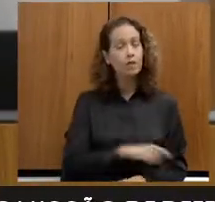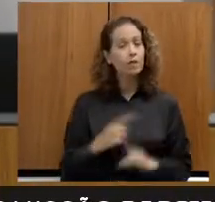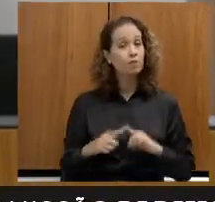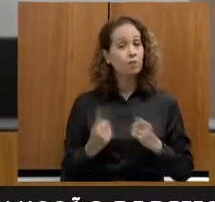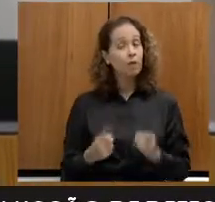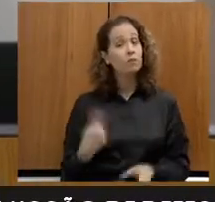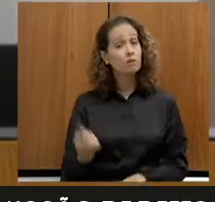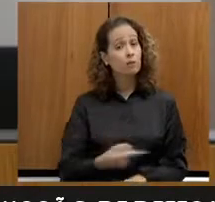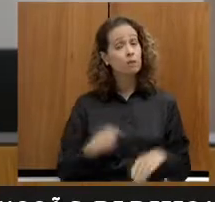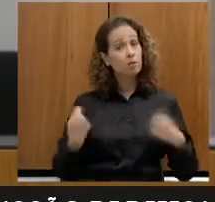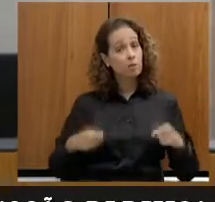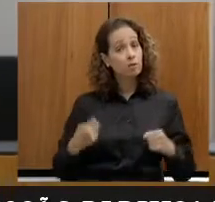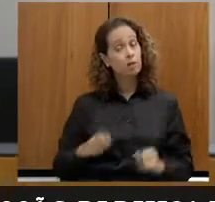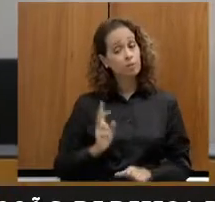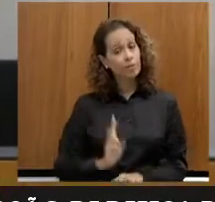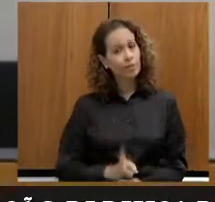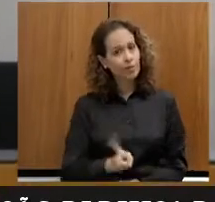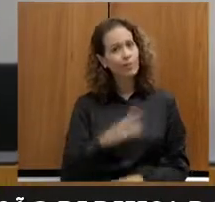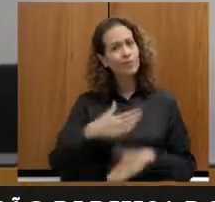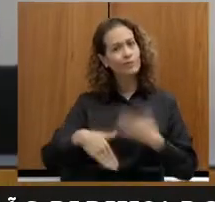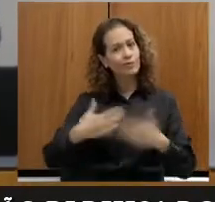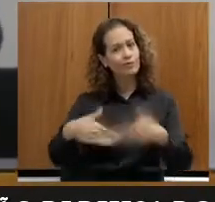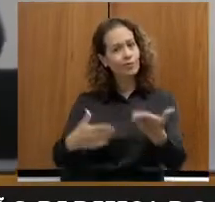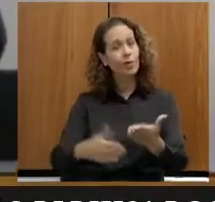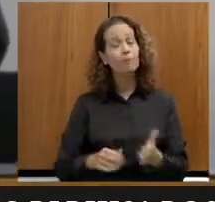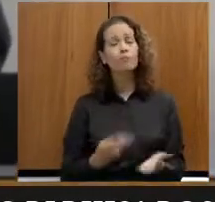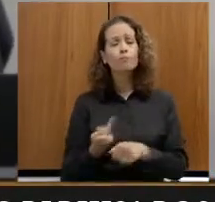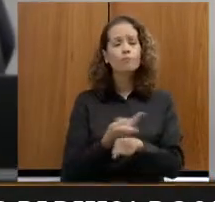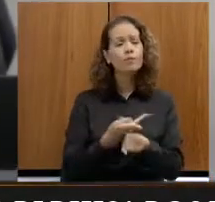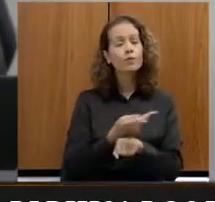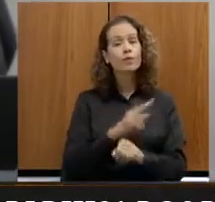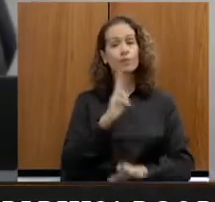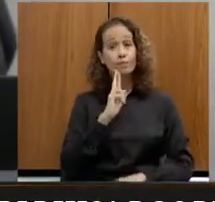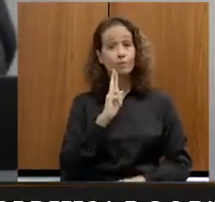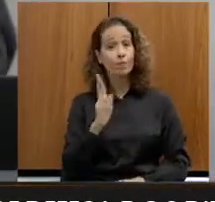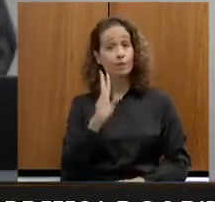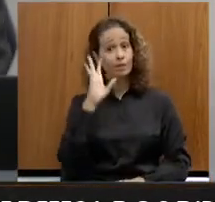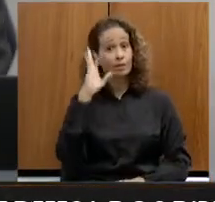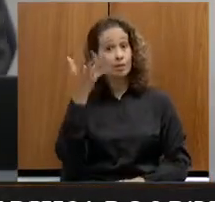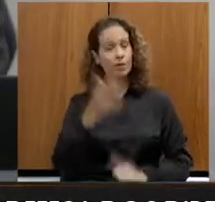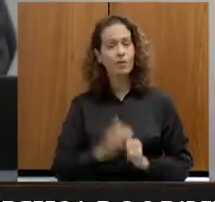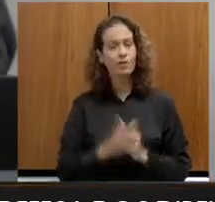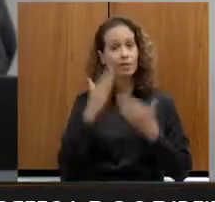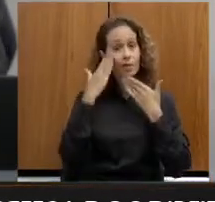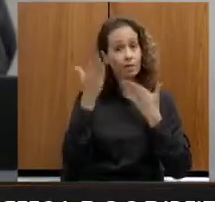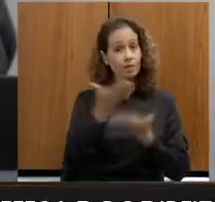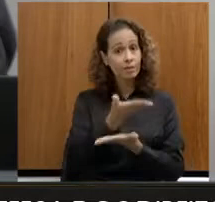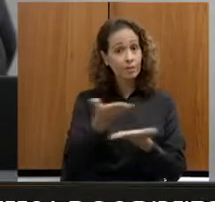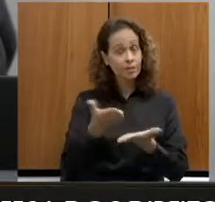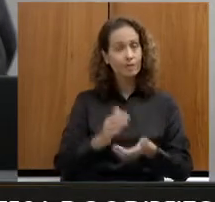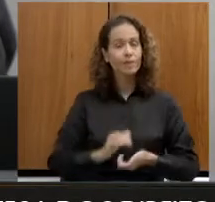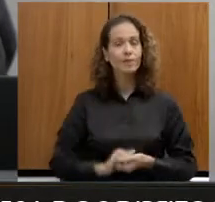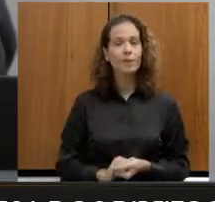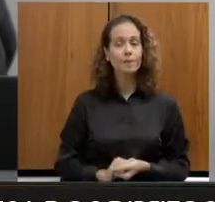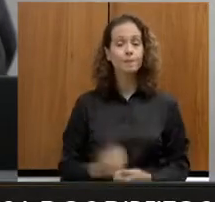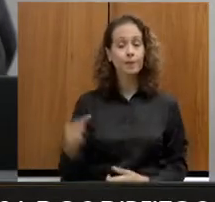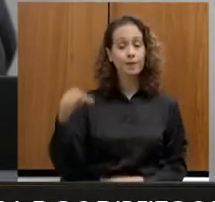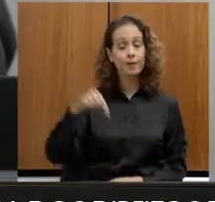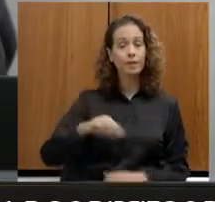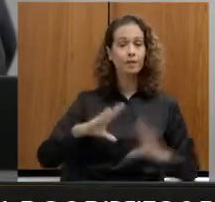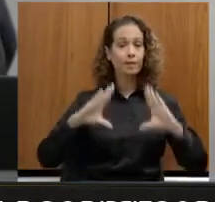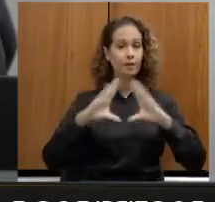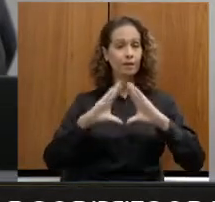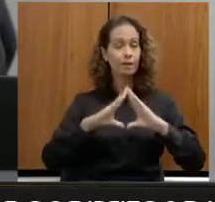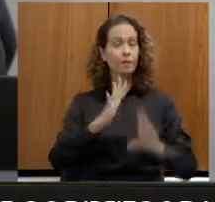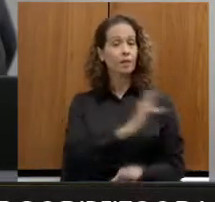caminhar. Temos que caminhar lá na busca dessas soluções. agradecendo muito a sua presença aqui no Assembleia